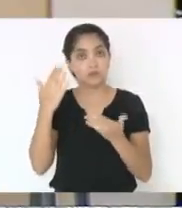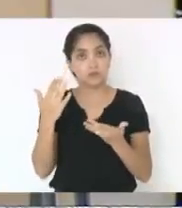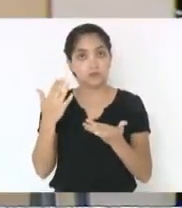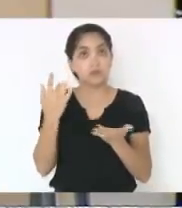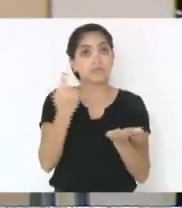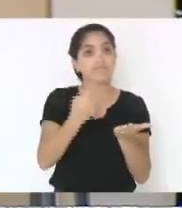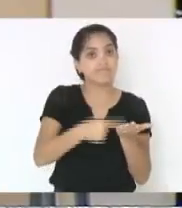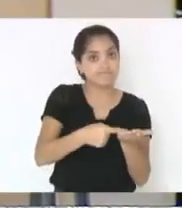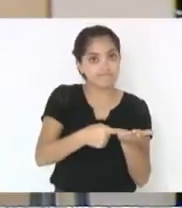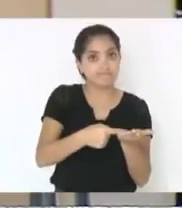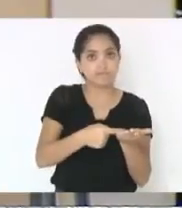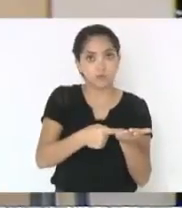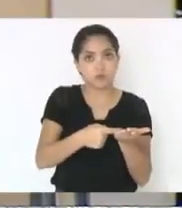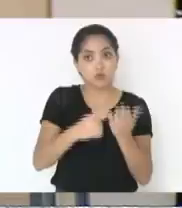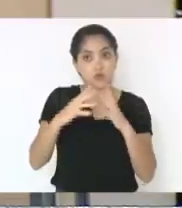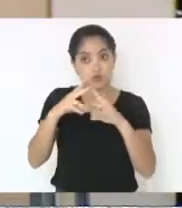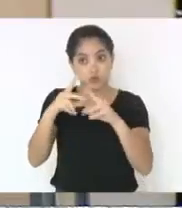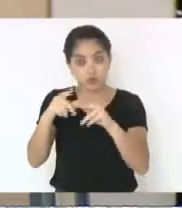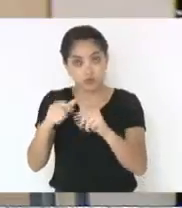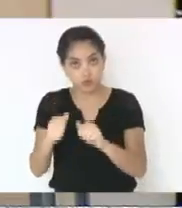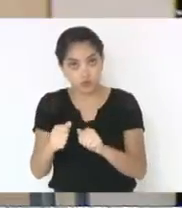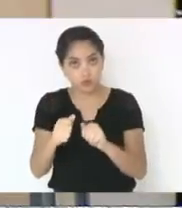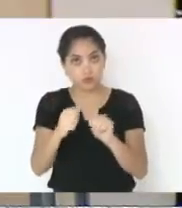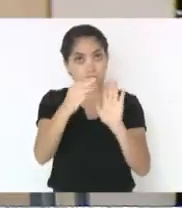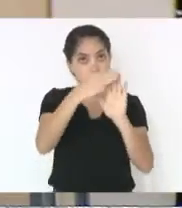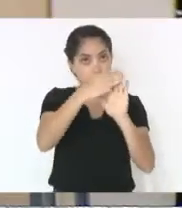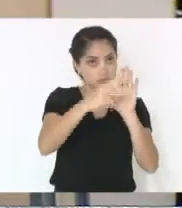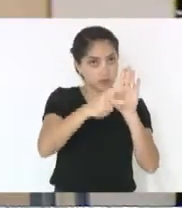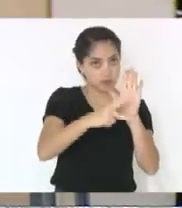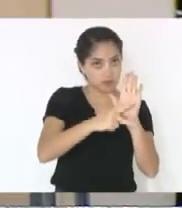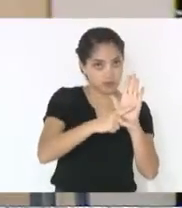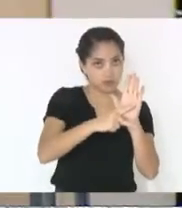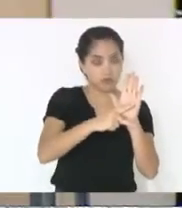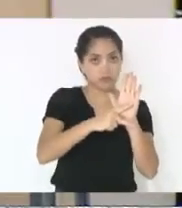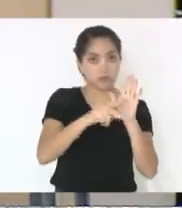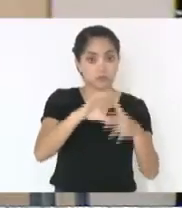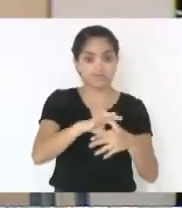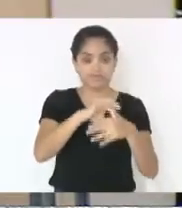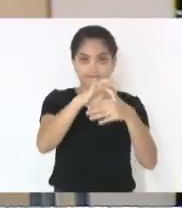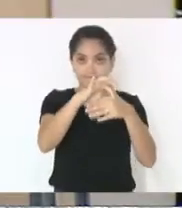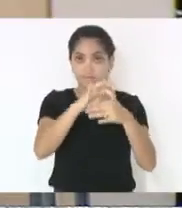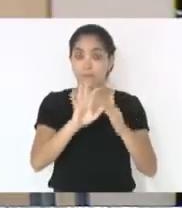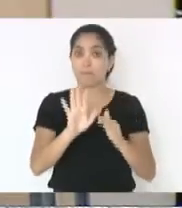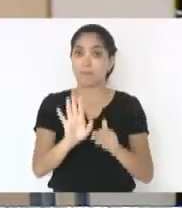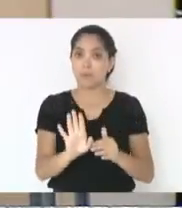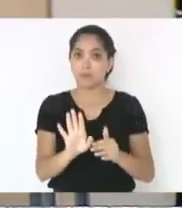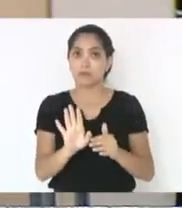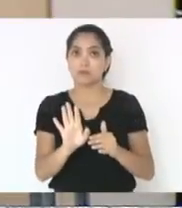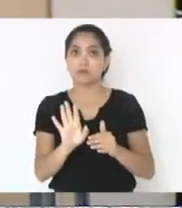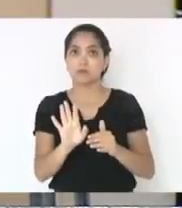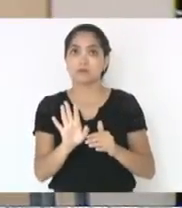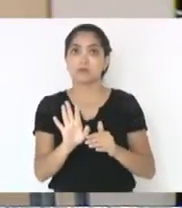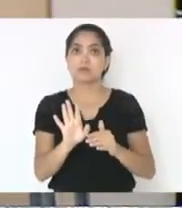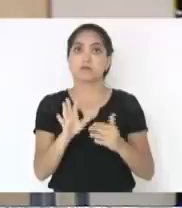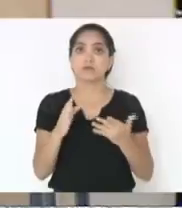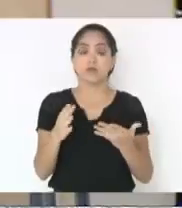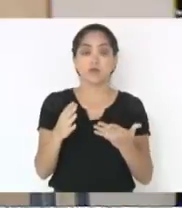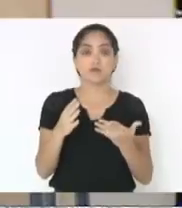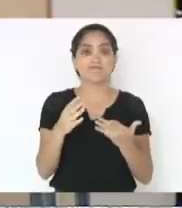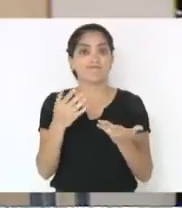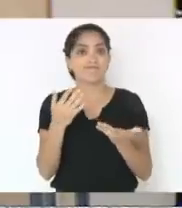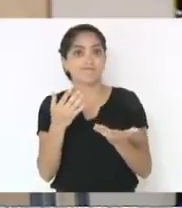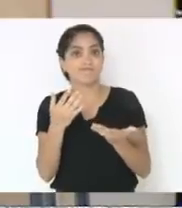acordo de todas as medidas provisórias, um acordo de líderes. No entanto, eu me equivoquei,